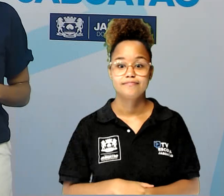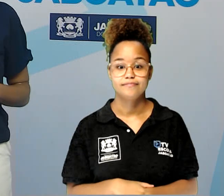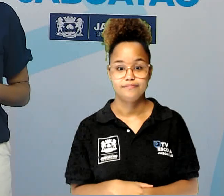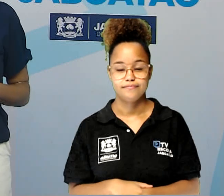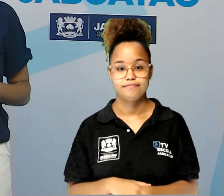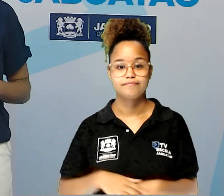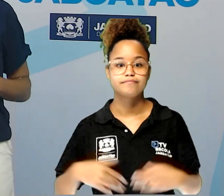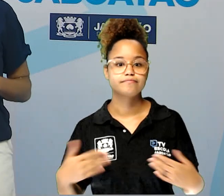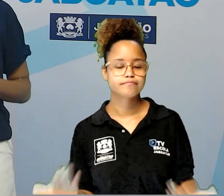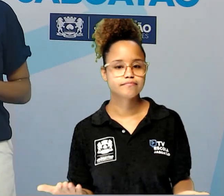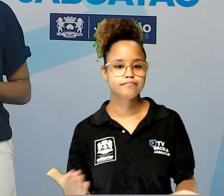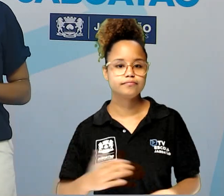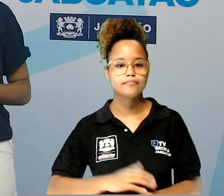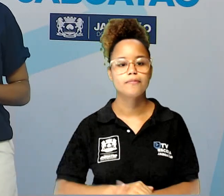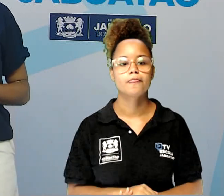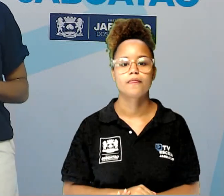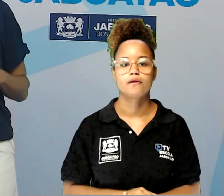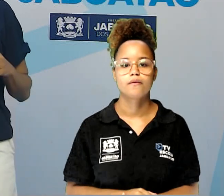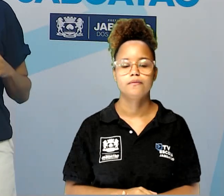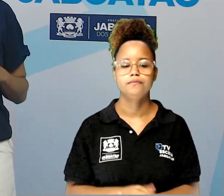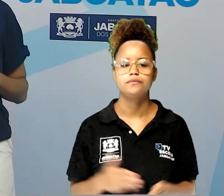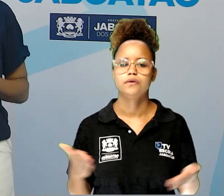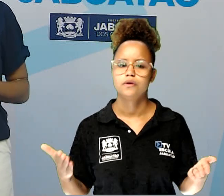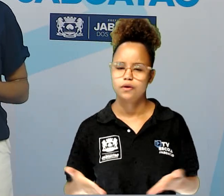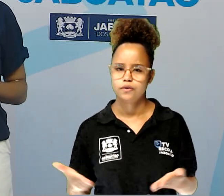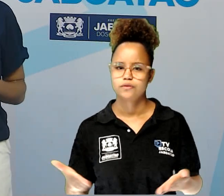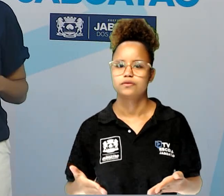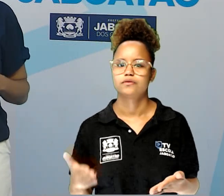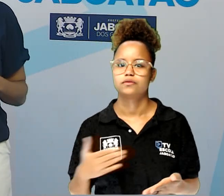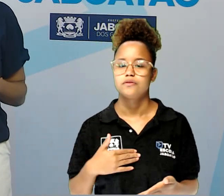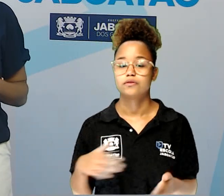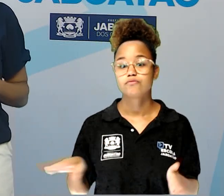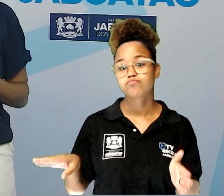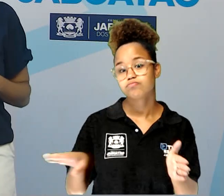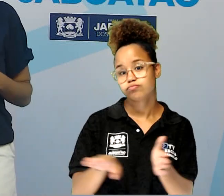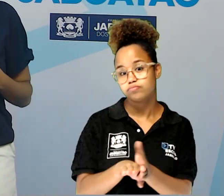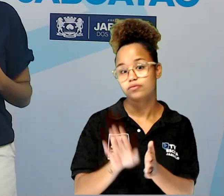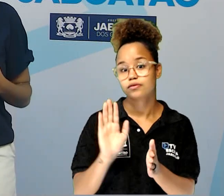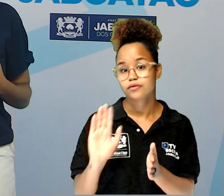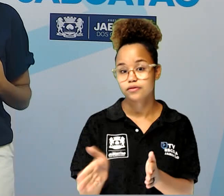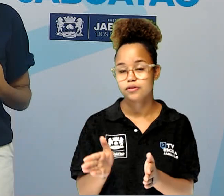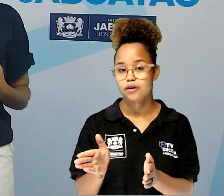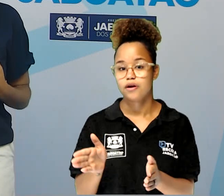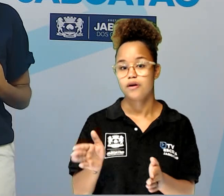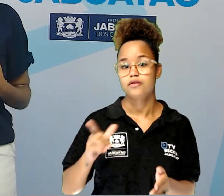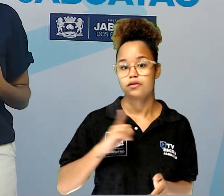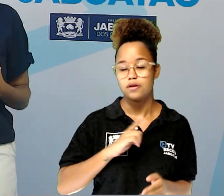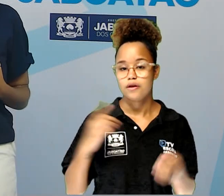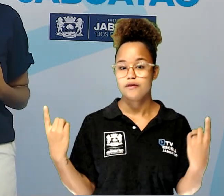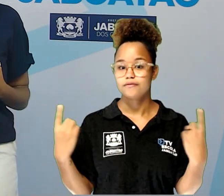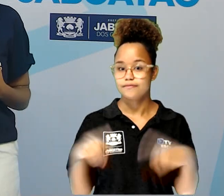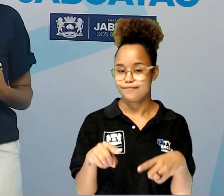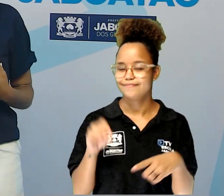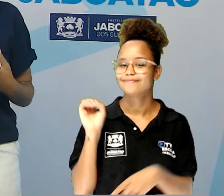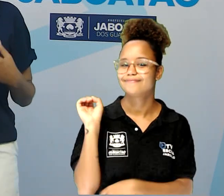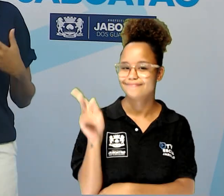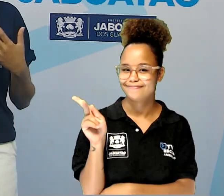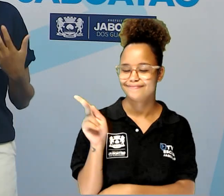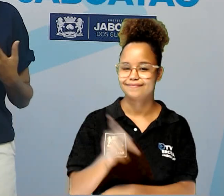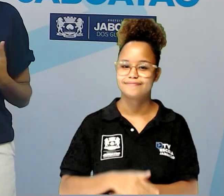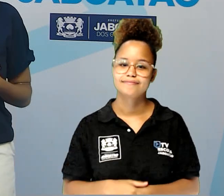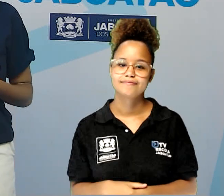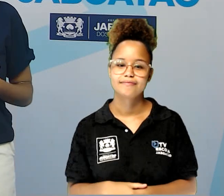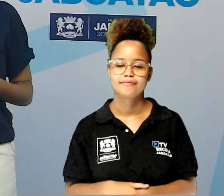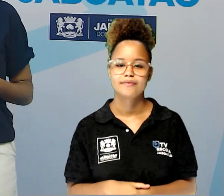Então, a gente vem e chegamos ao nosso desafio de hoje, tá certo? A